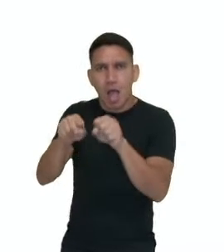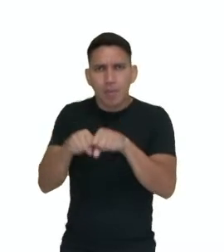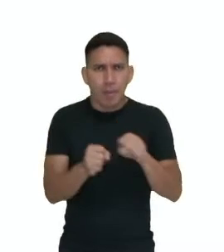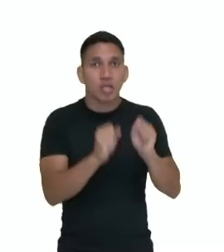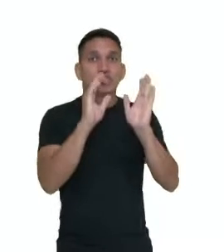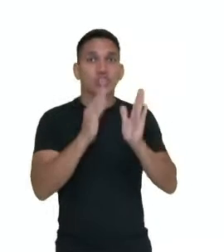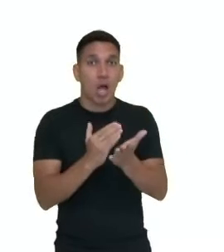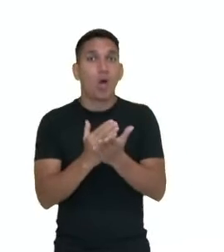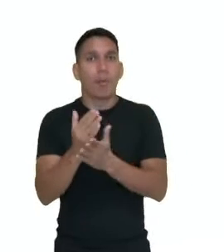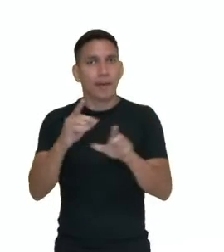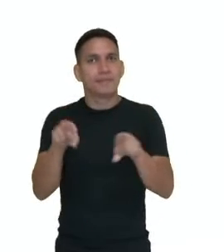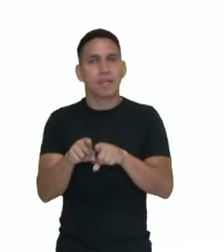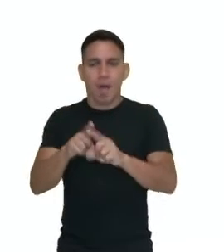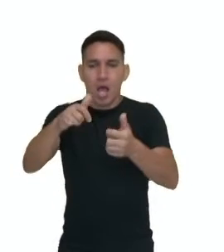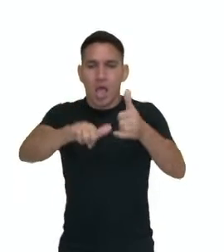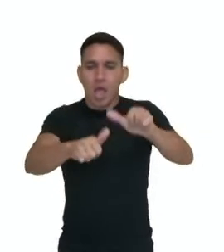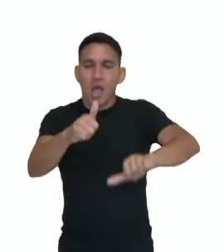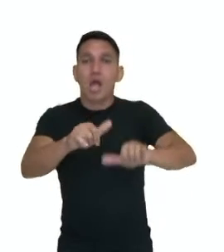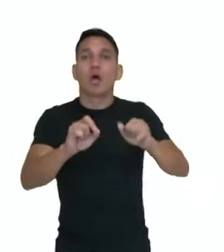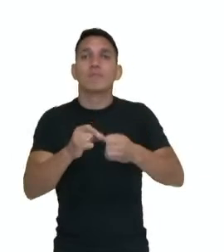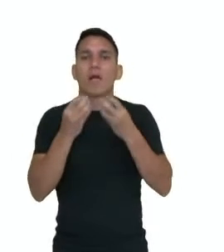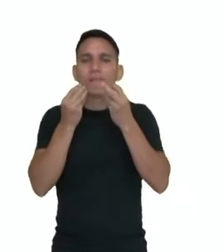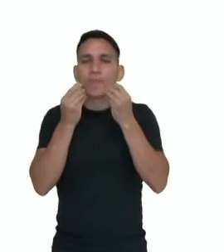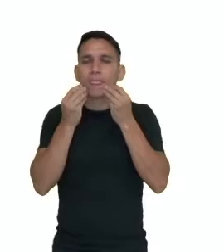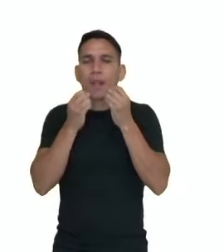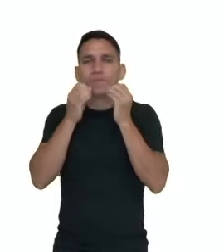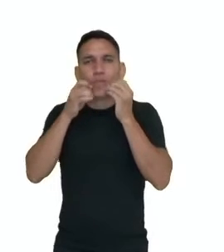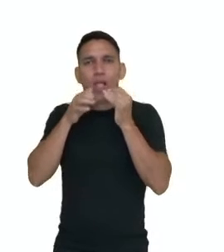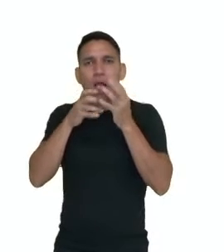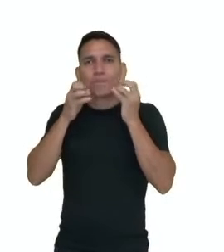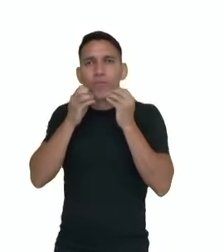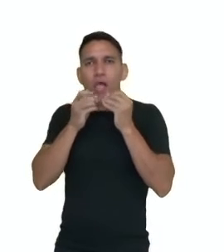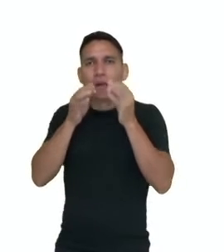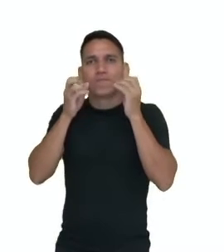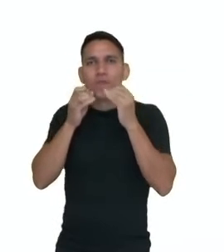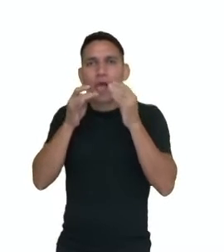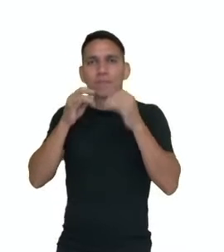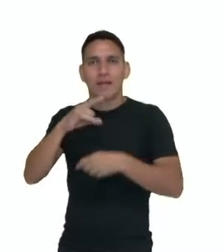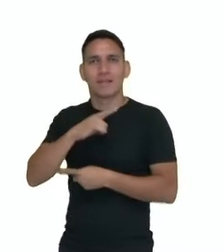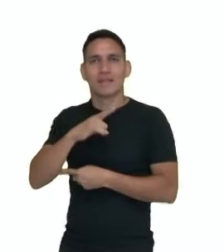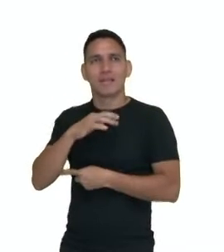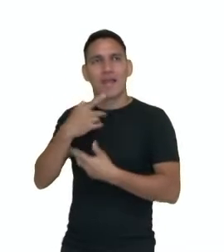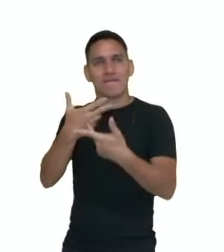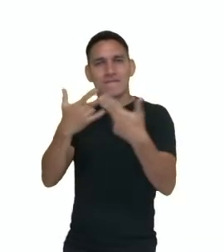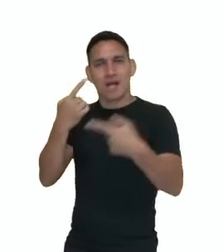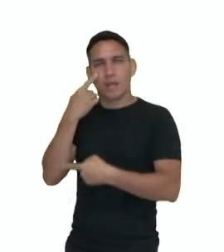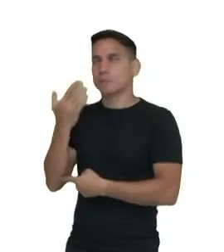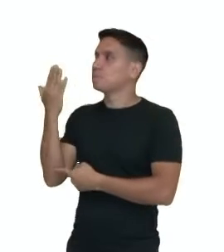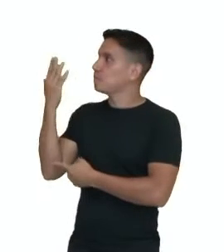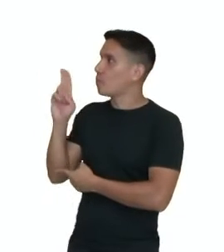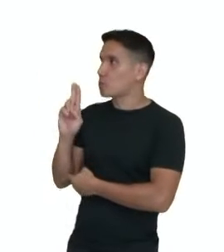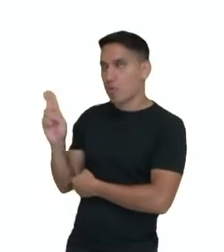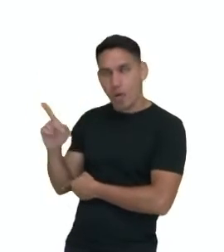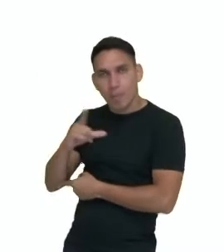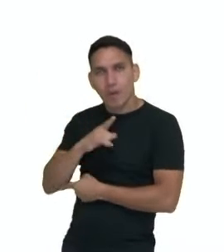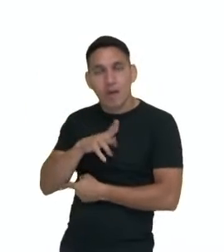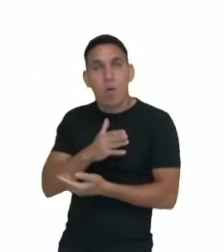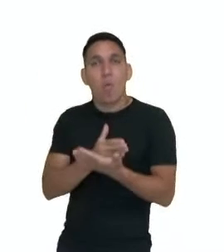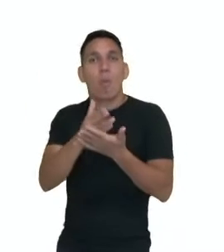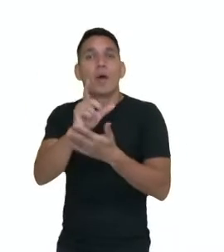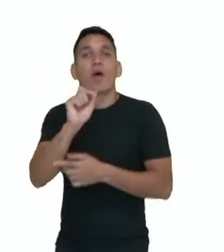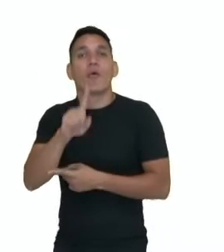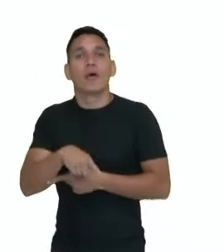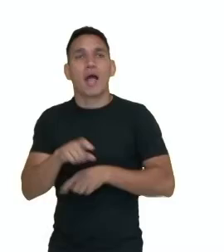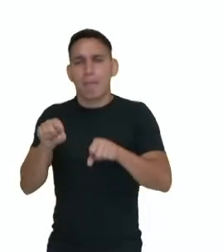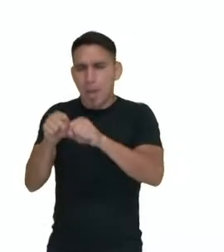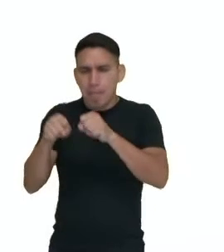iniciar a digestão química, né? Através da saliva, que a gente tem aí a pitialina ou a milase salivar, né? Que já vai iniciar ali a